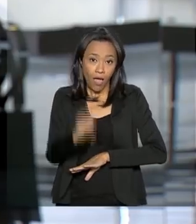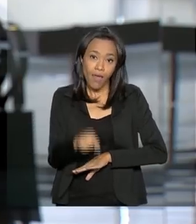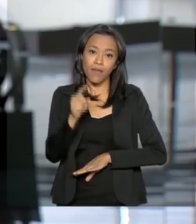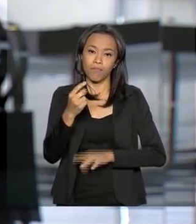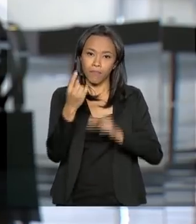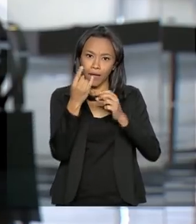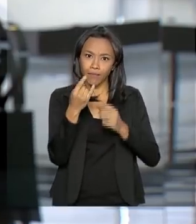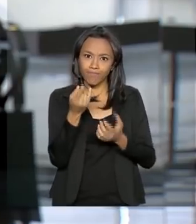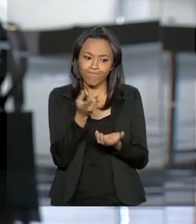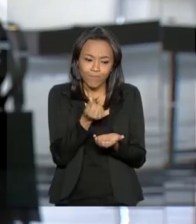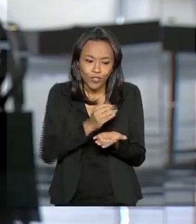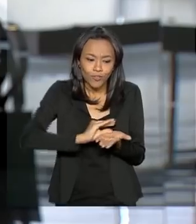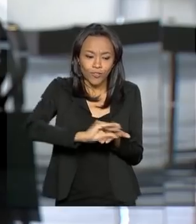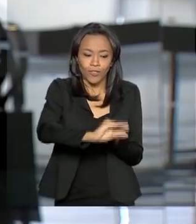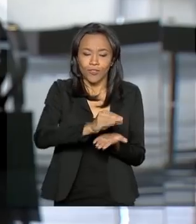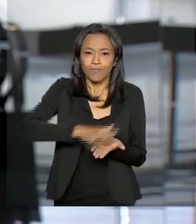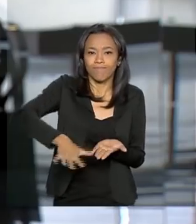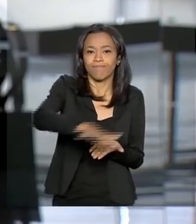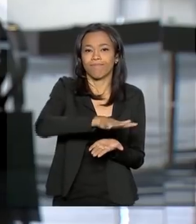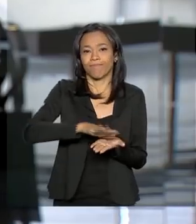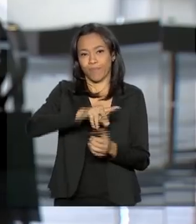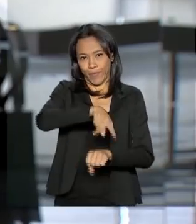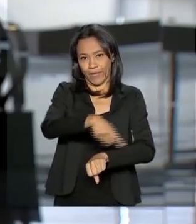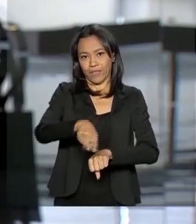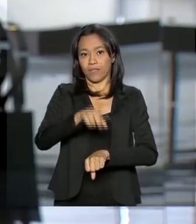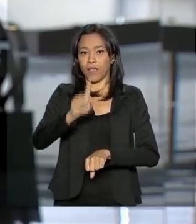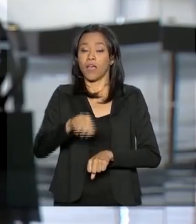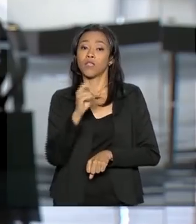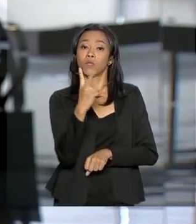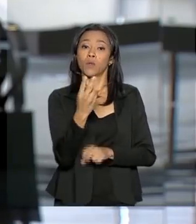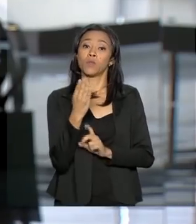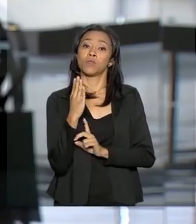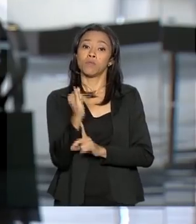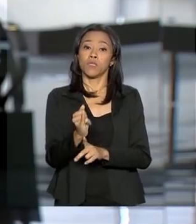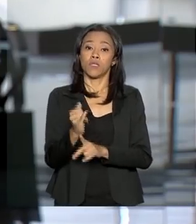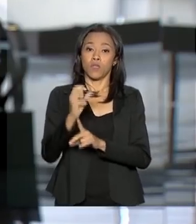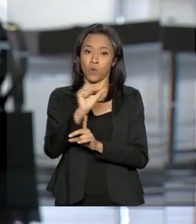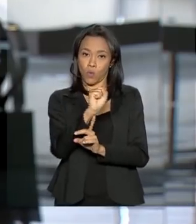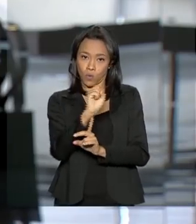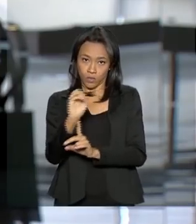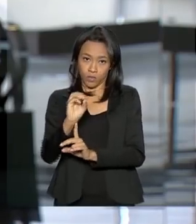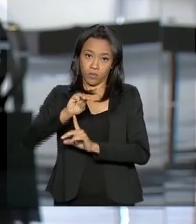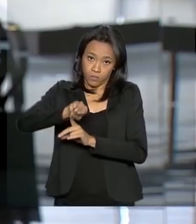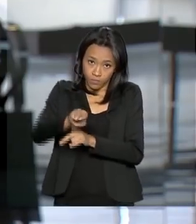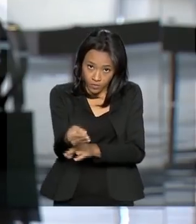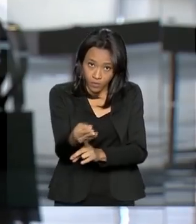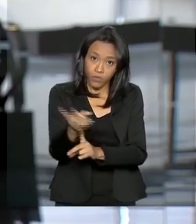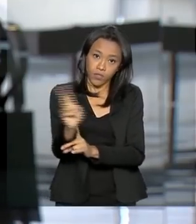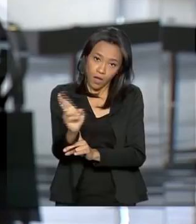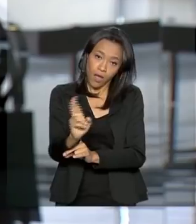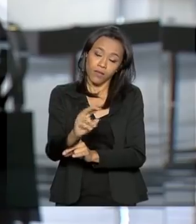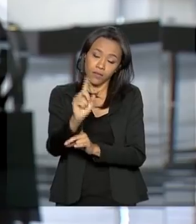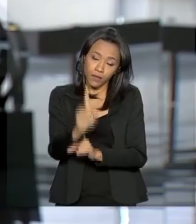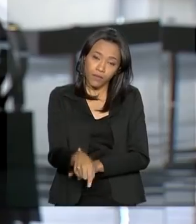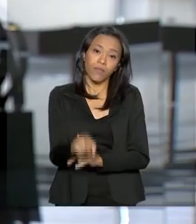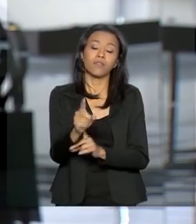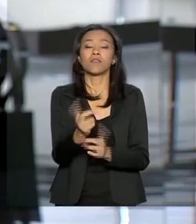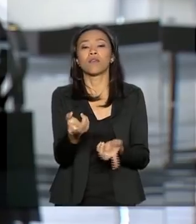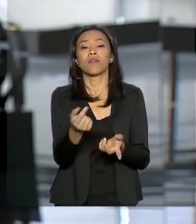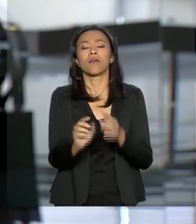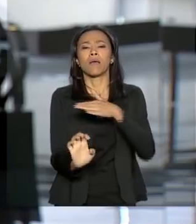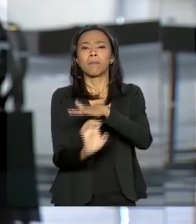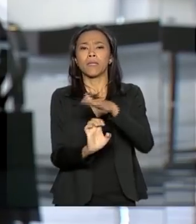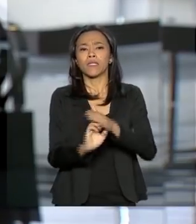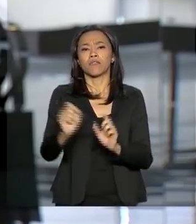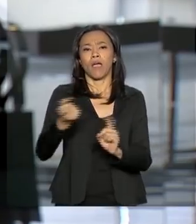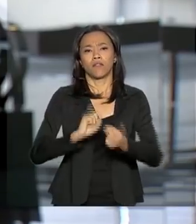investimentos ao país. A previsão é de R$ 2,8 bilhões com a concessão da ferrovia, que